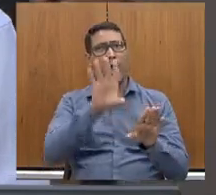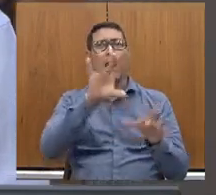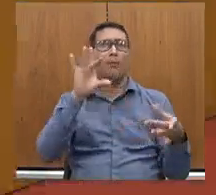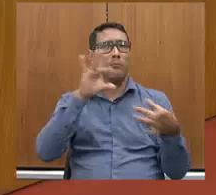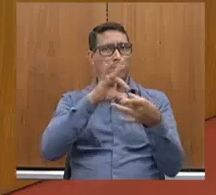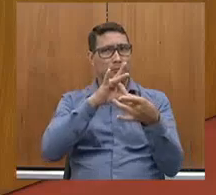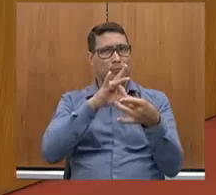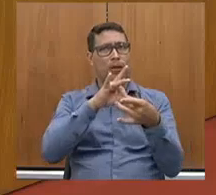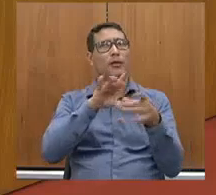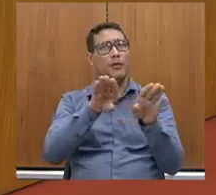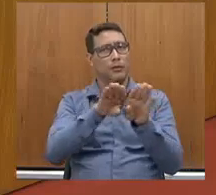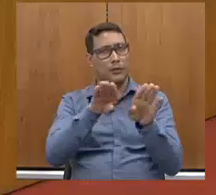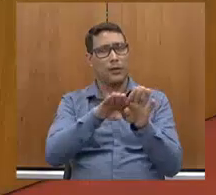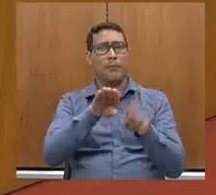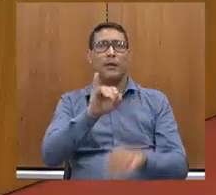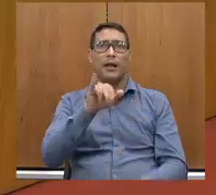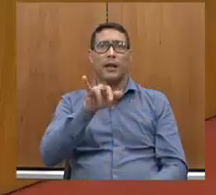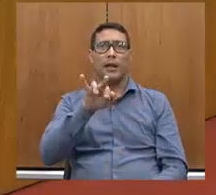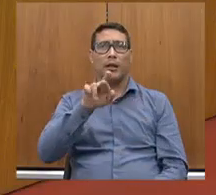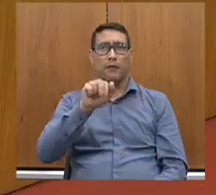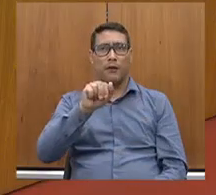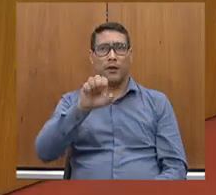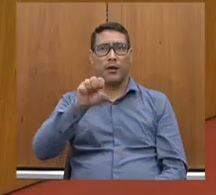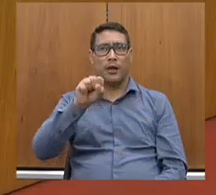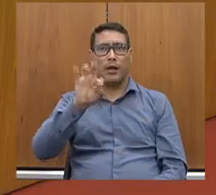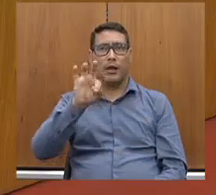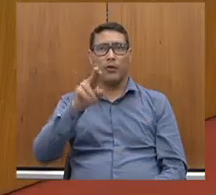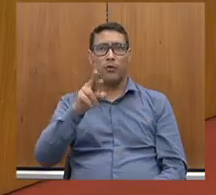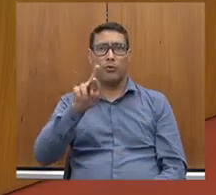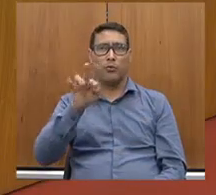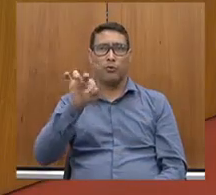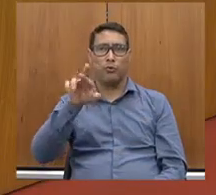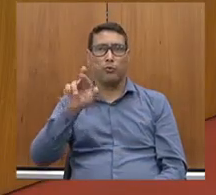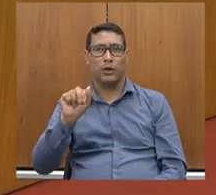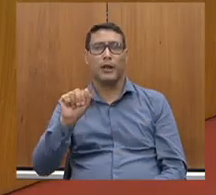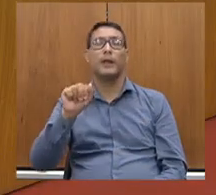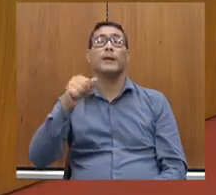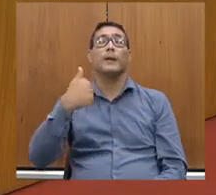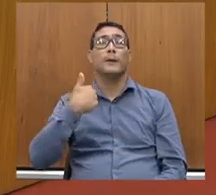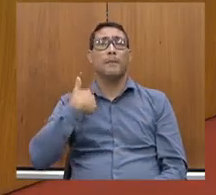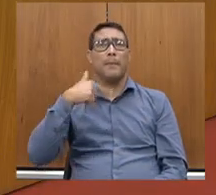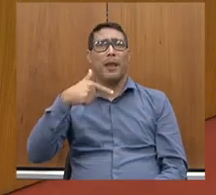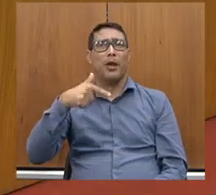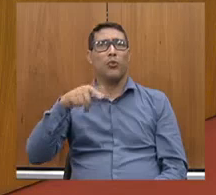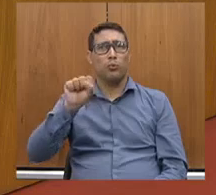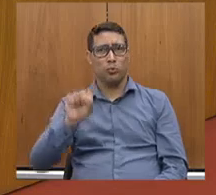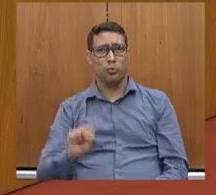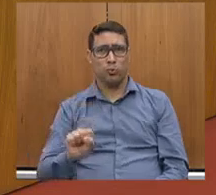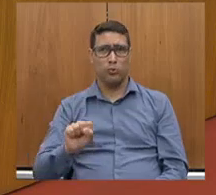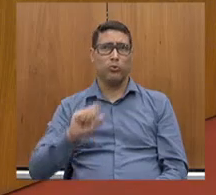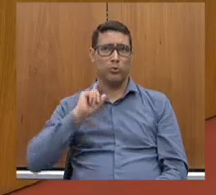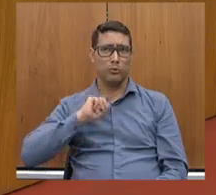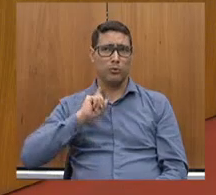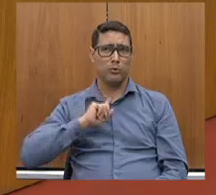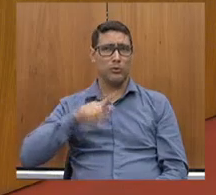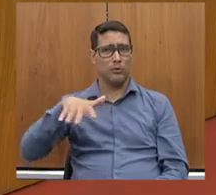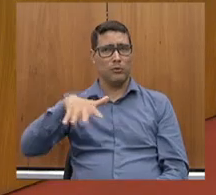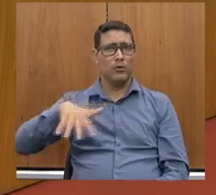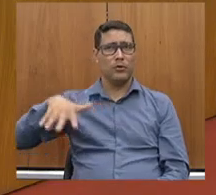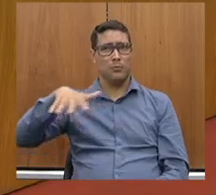o sul de Minas, historicamente, vinha tendo problemas, principalmente nas